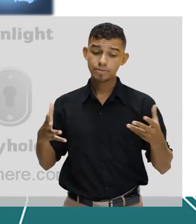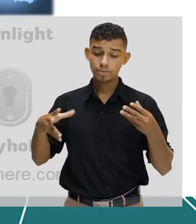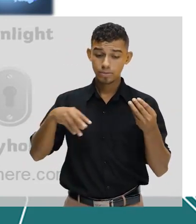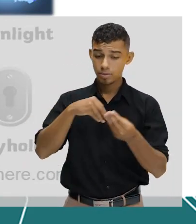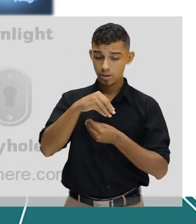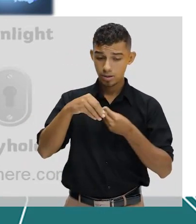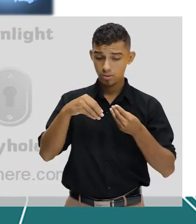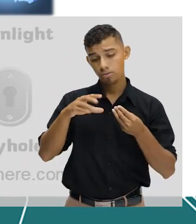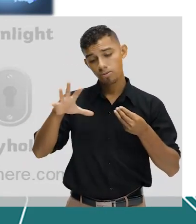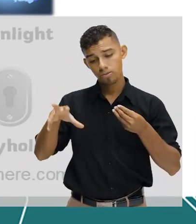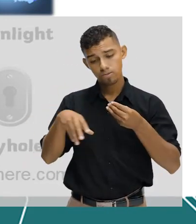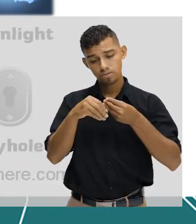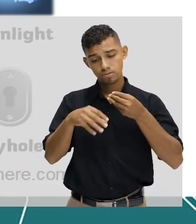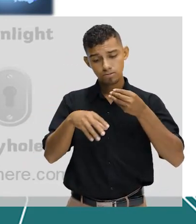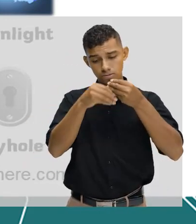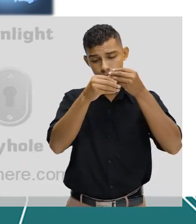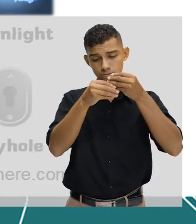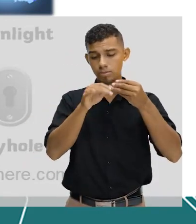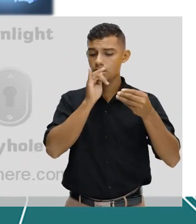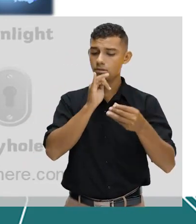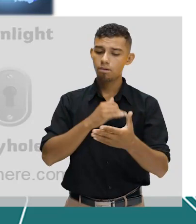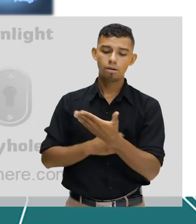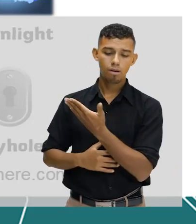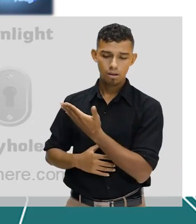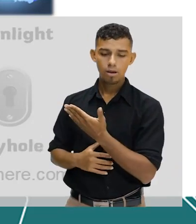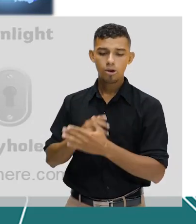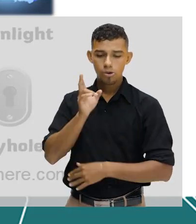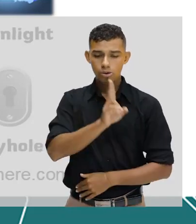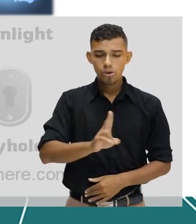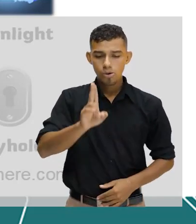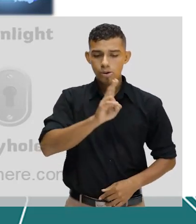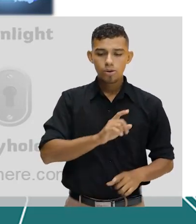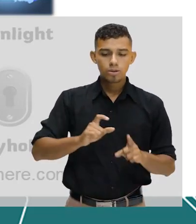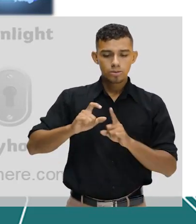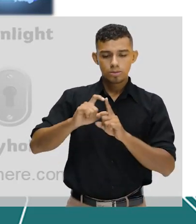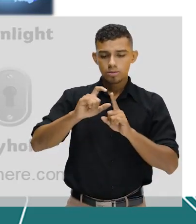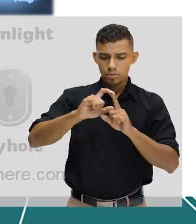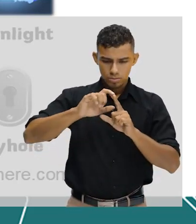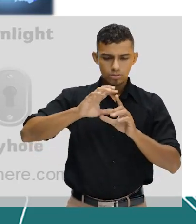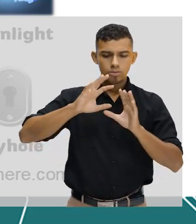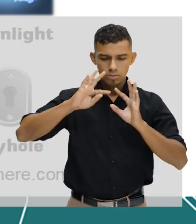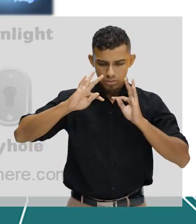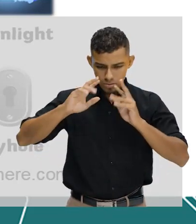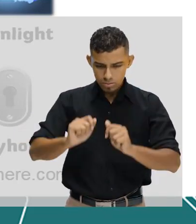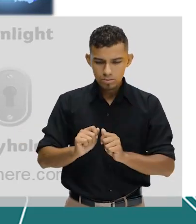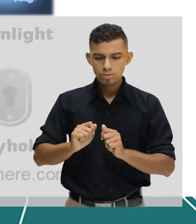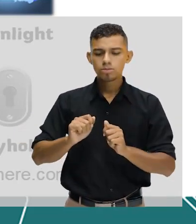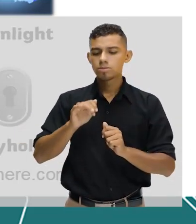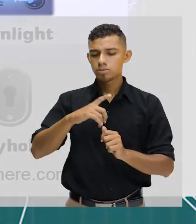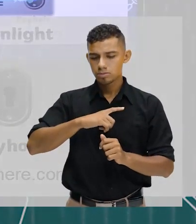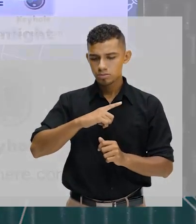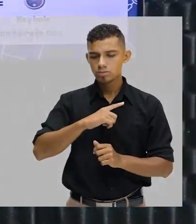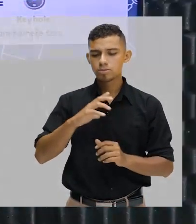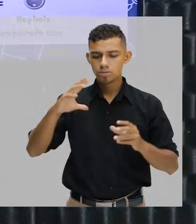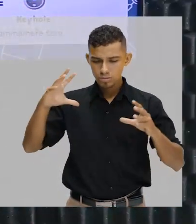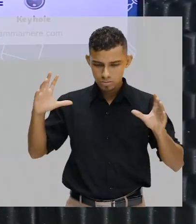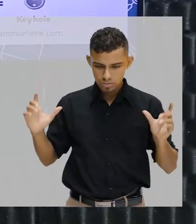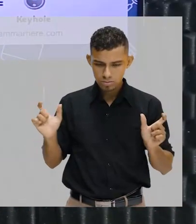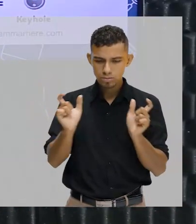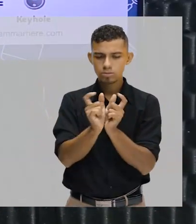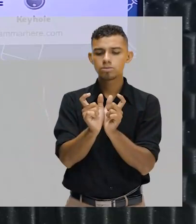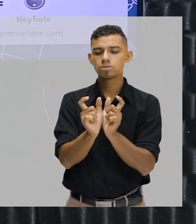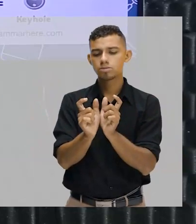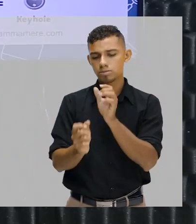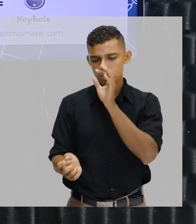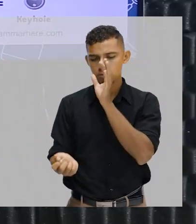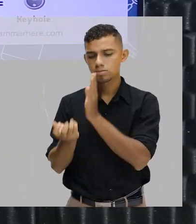mistura ou a junção é que a composição eu uso a palavra toda. As duas palavras que já existem, eu junto elas